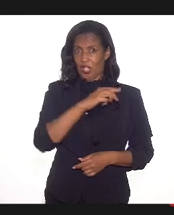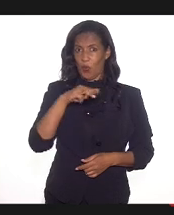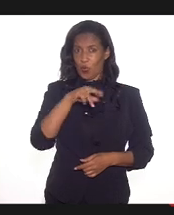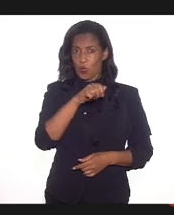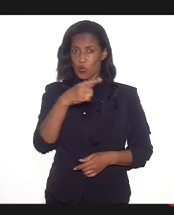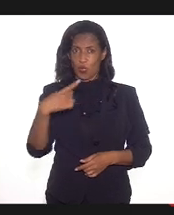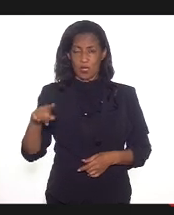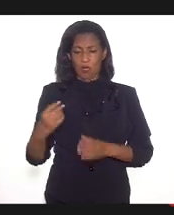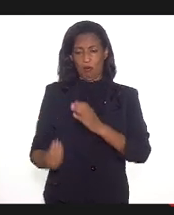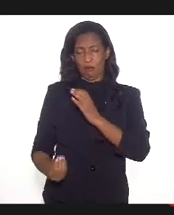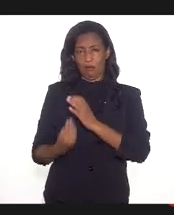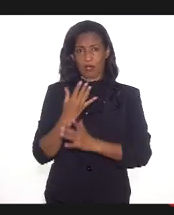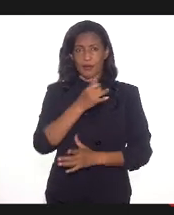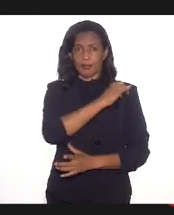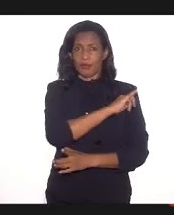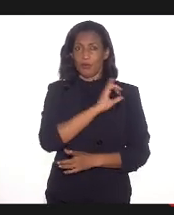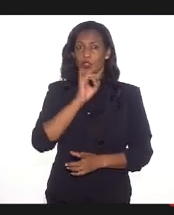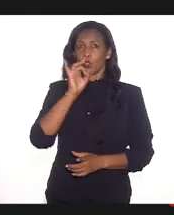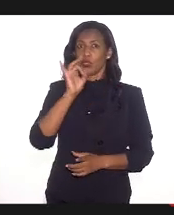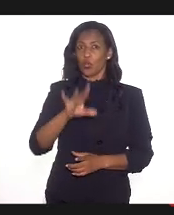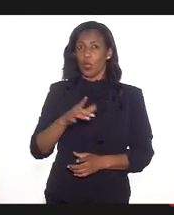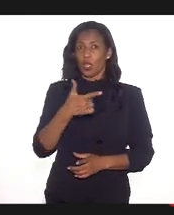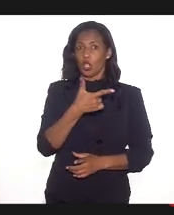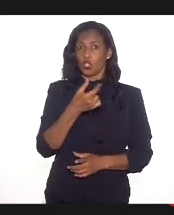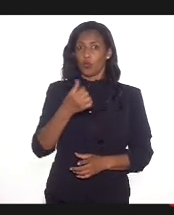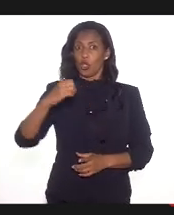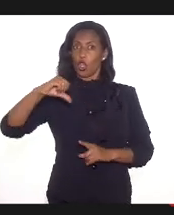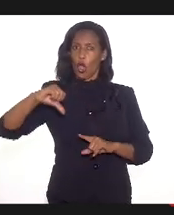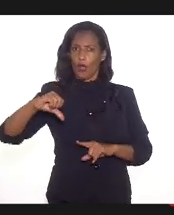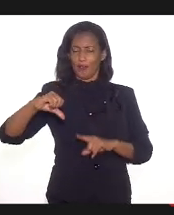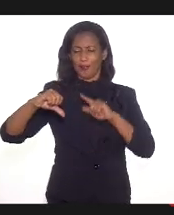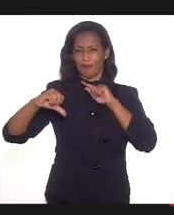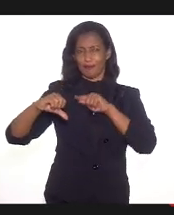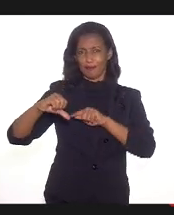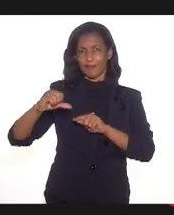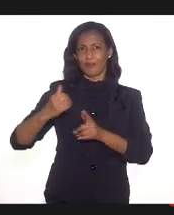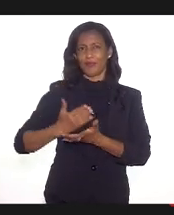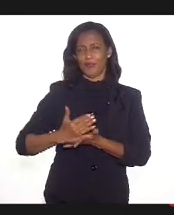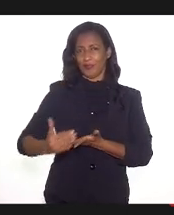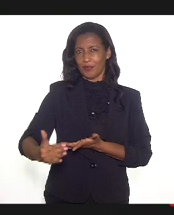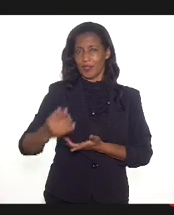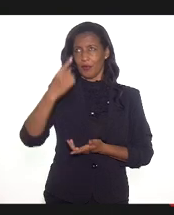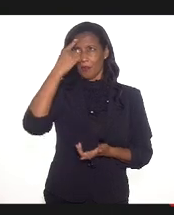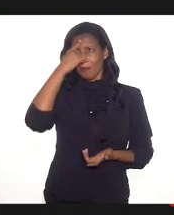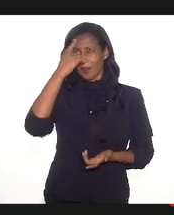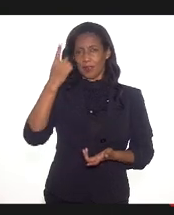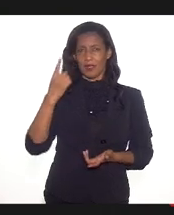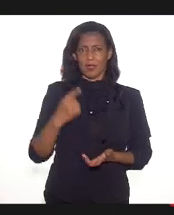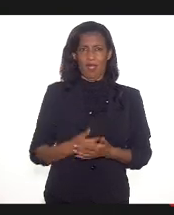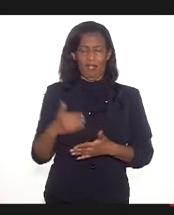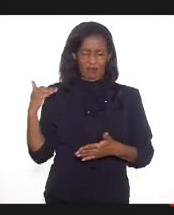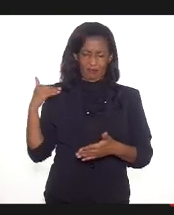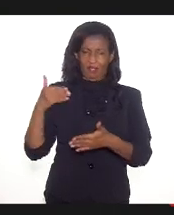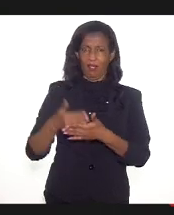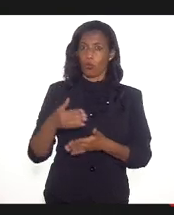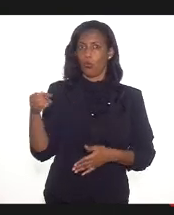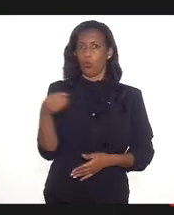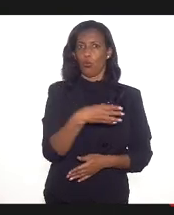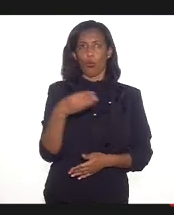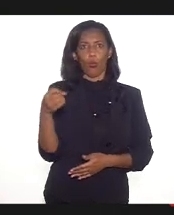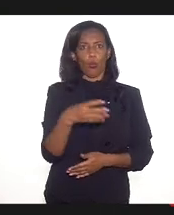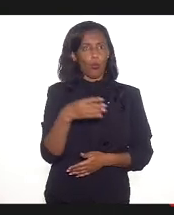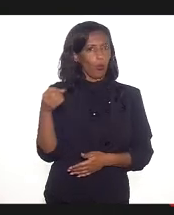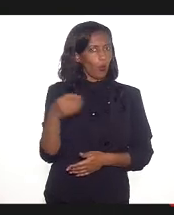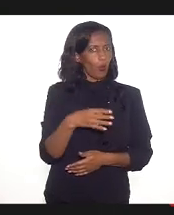criada no município do Rio de Janeiro somente em 2009. Então, se formos pensar, é algo ainda muito recente dentro